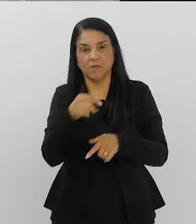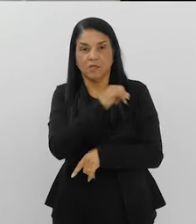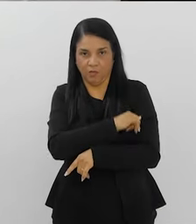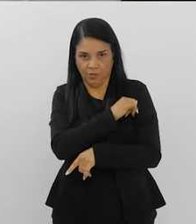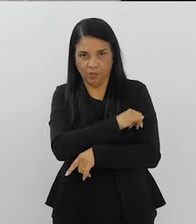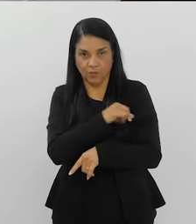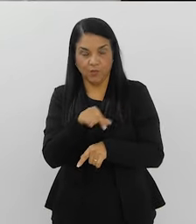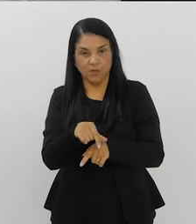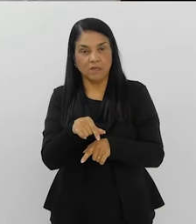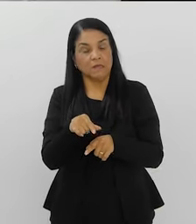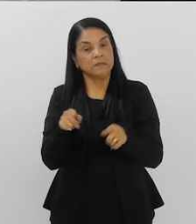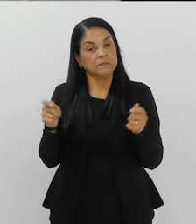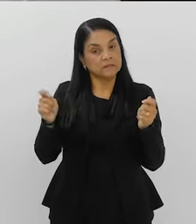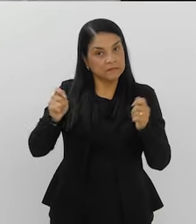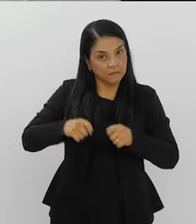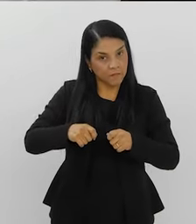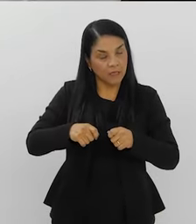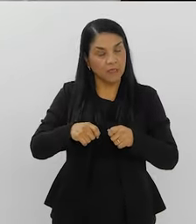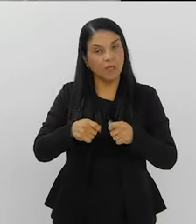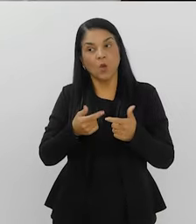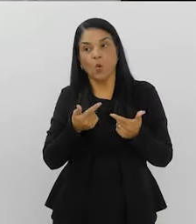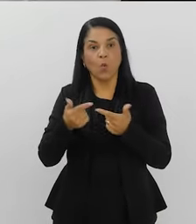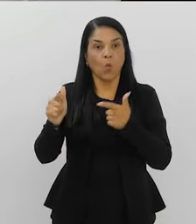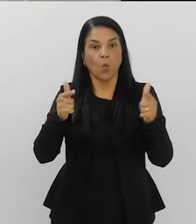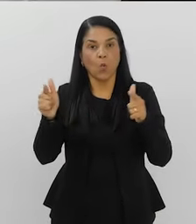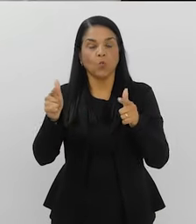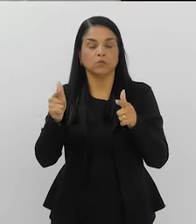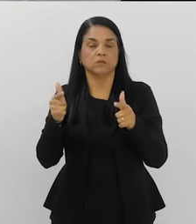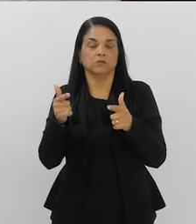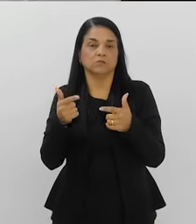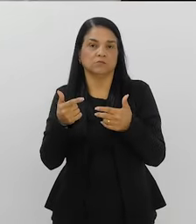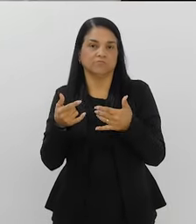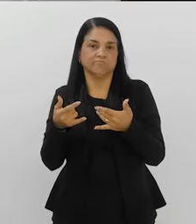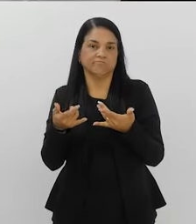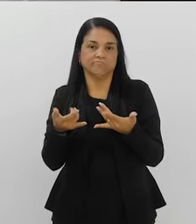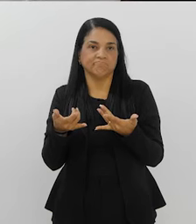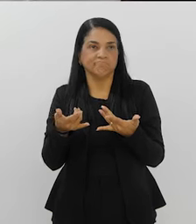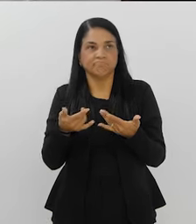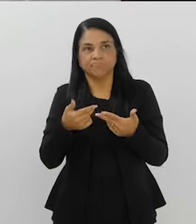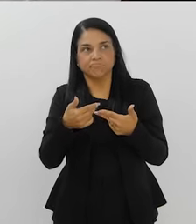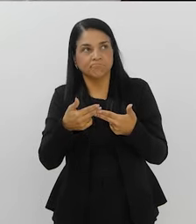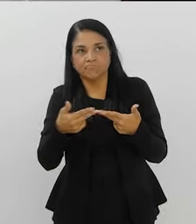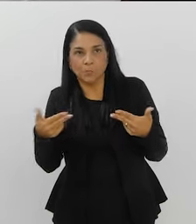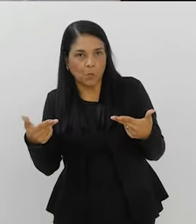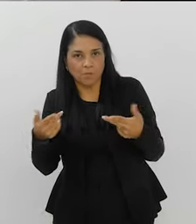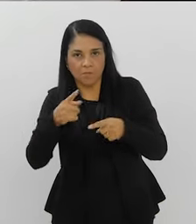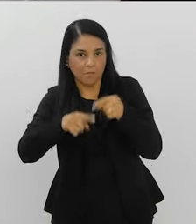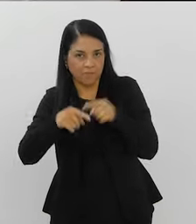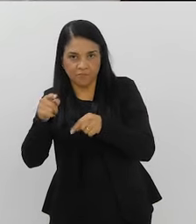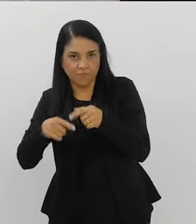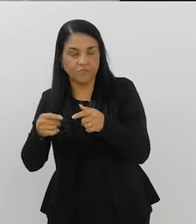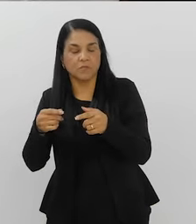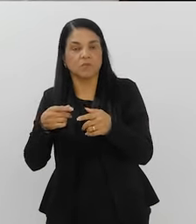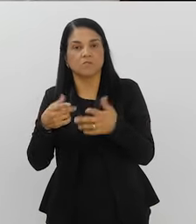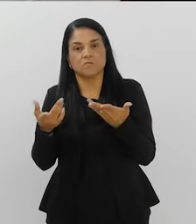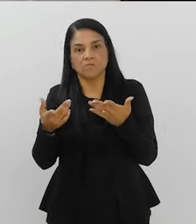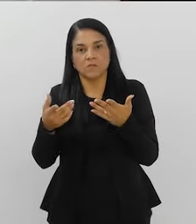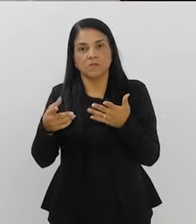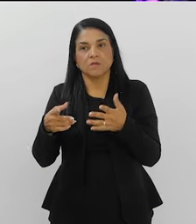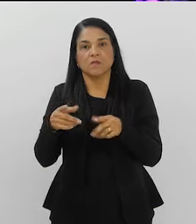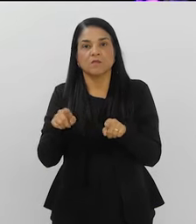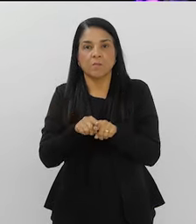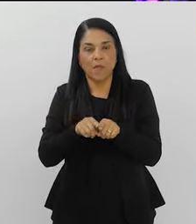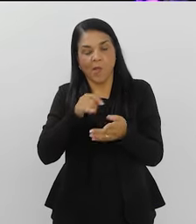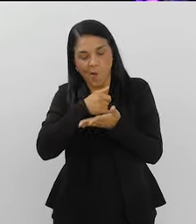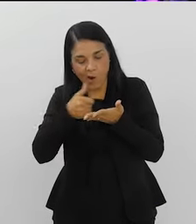citou um pouco, que eles também estejam contaminados com outras substâncias, além da cocaína? Sim, sim. Uma vez